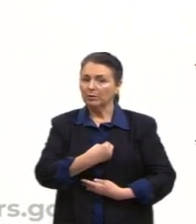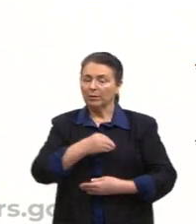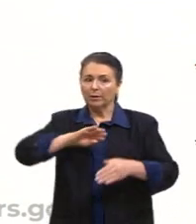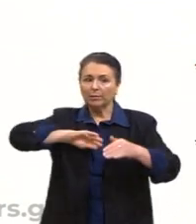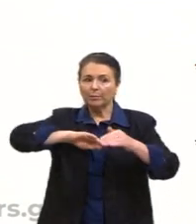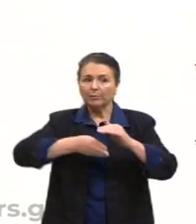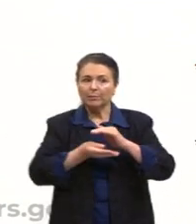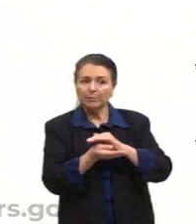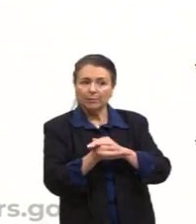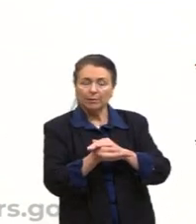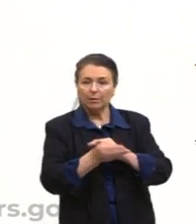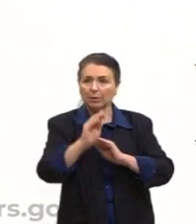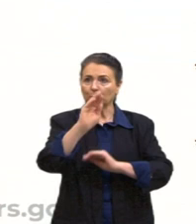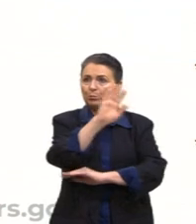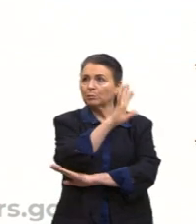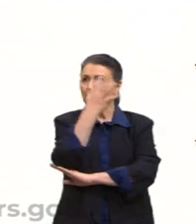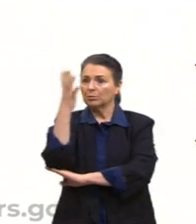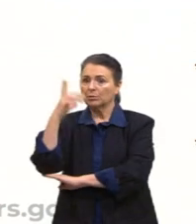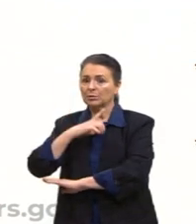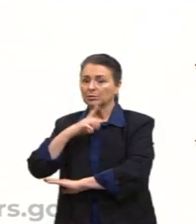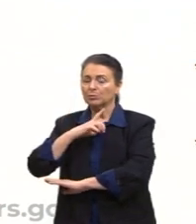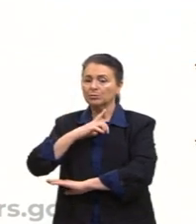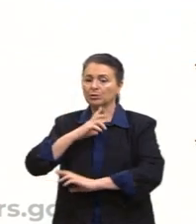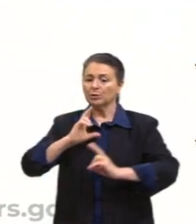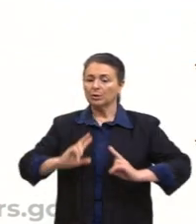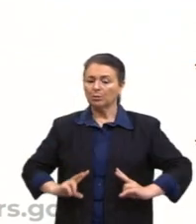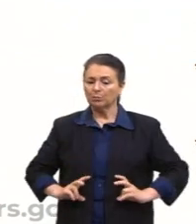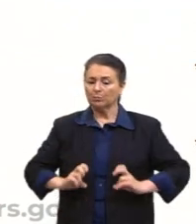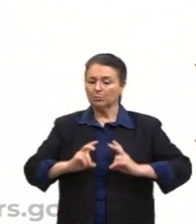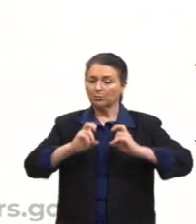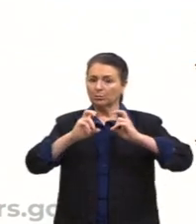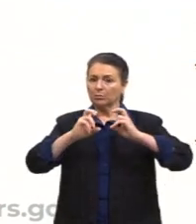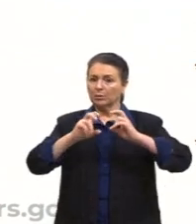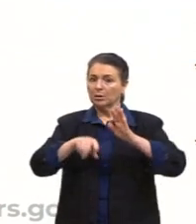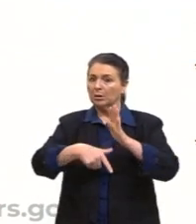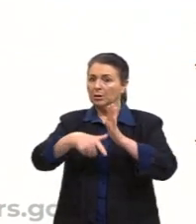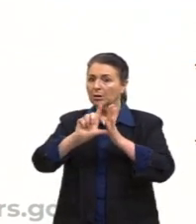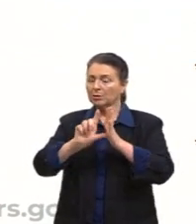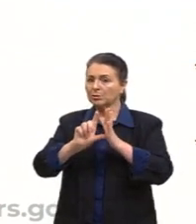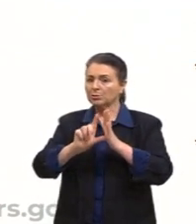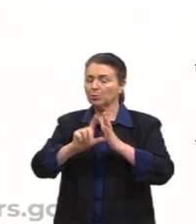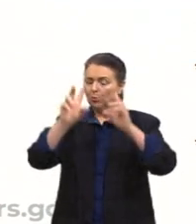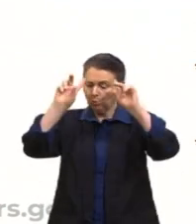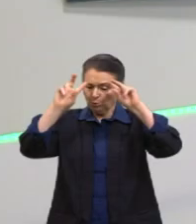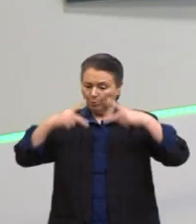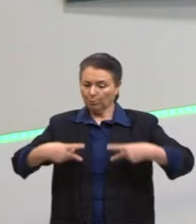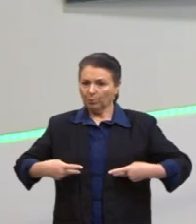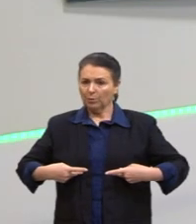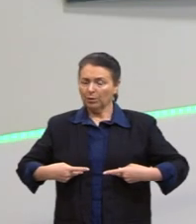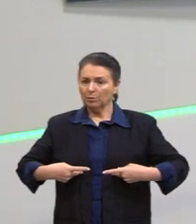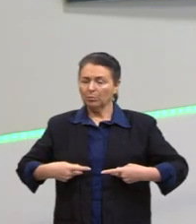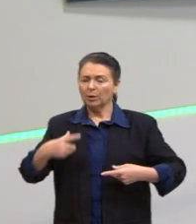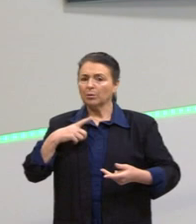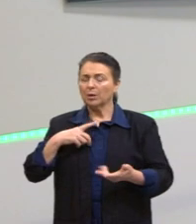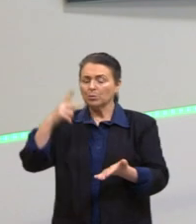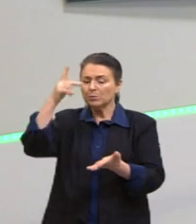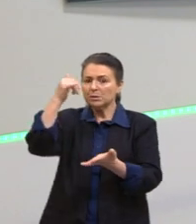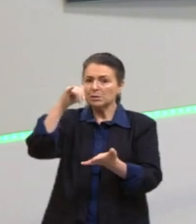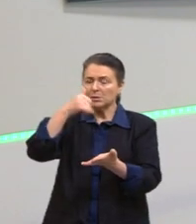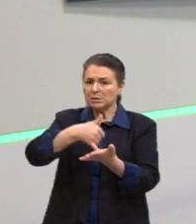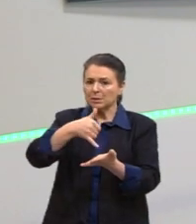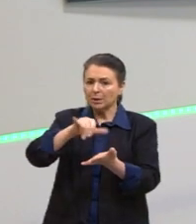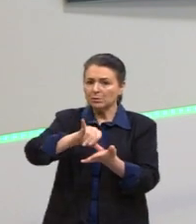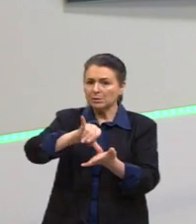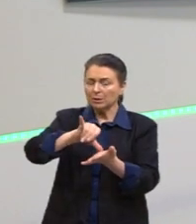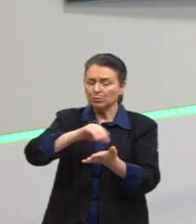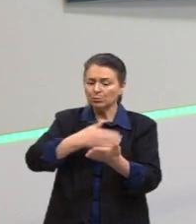nós tínhamos antes o antropocentrismo, em que o ser humano era o centro de tudo. E agora começa-se a questionar também se o ser